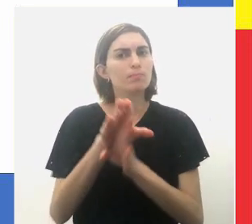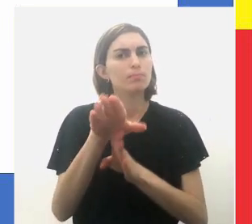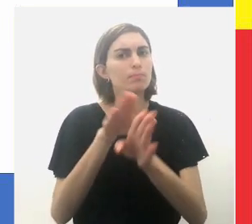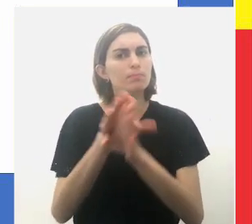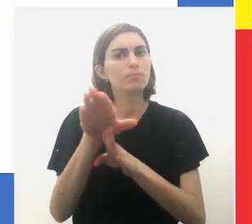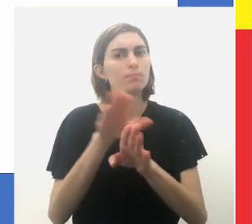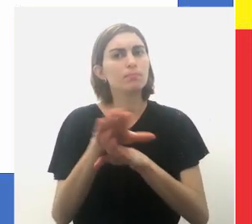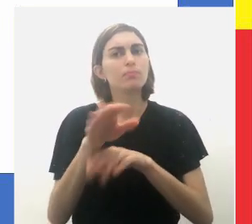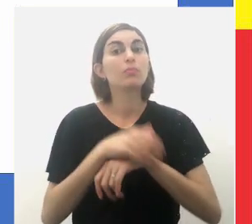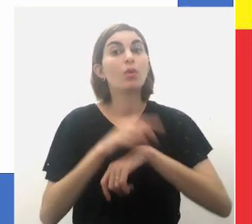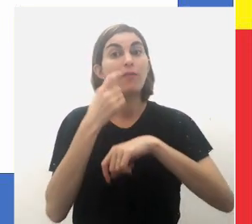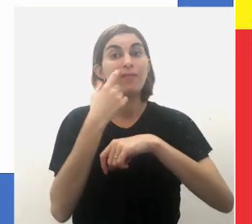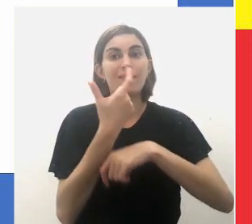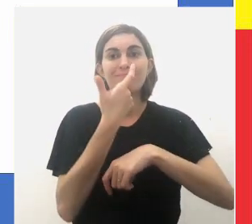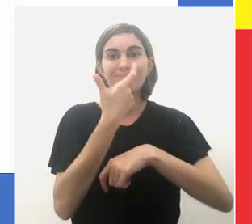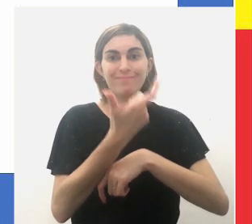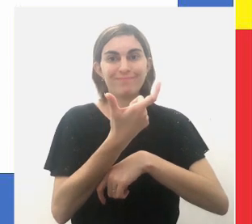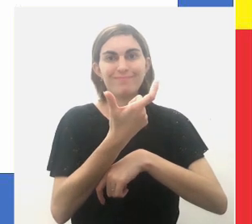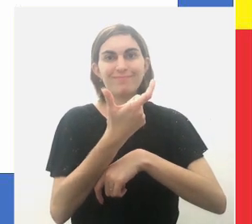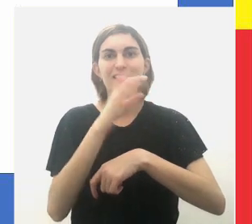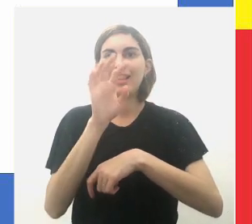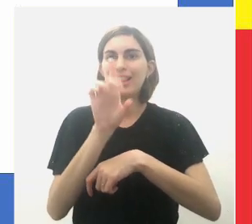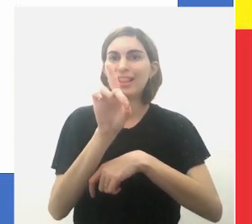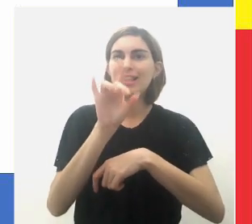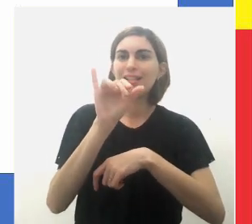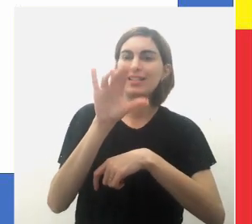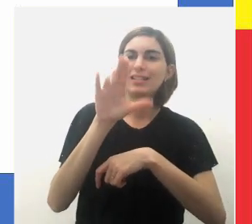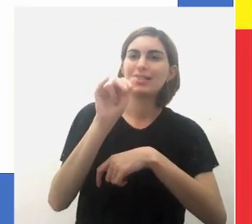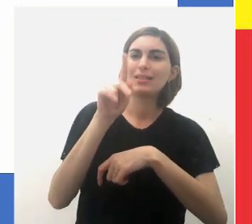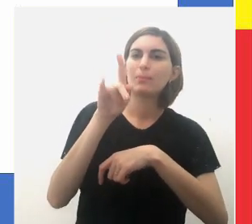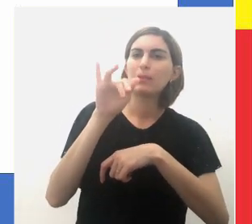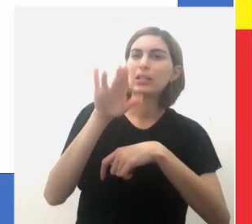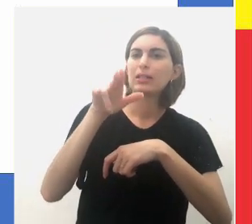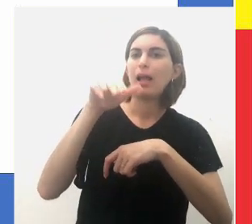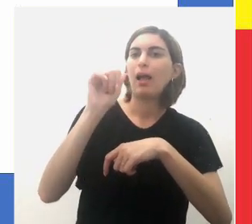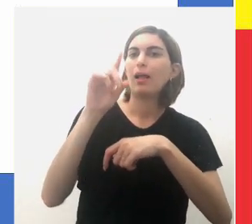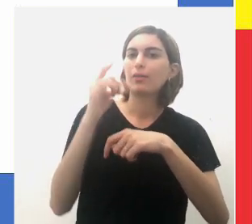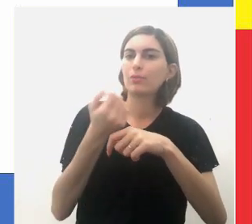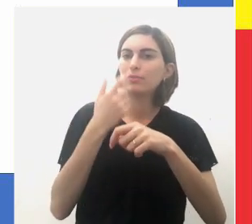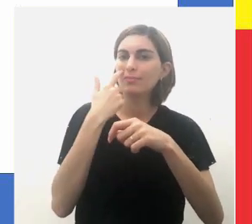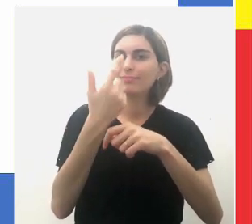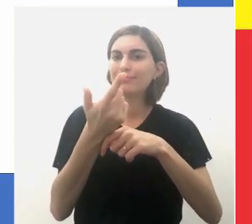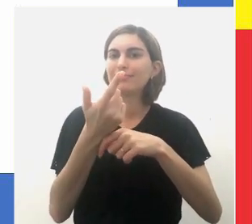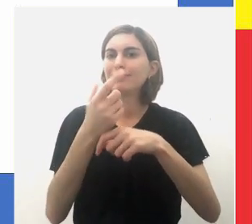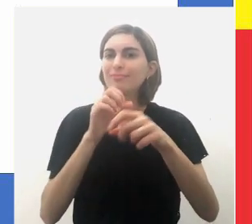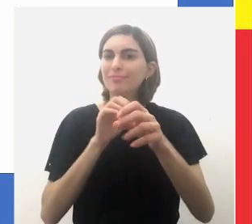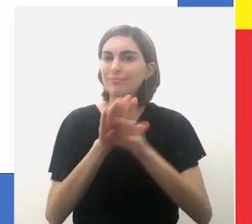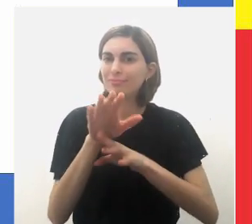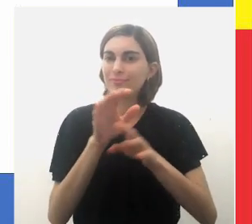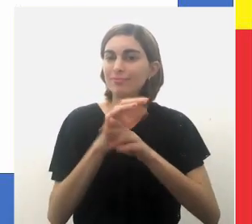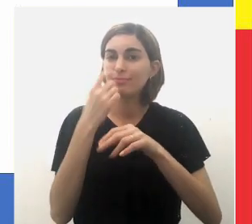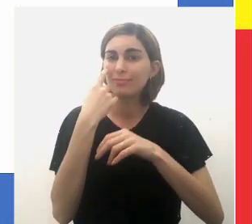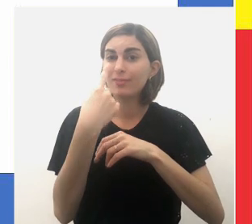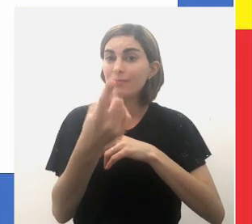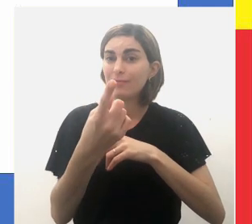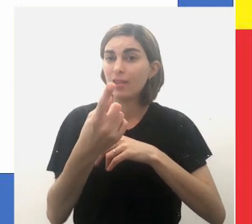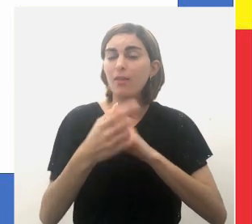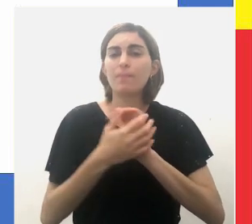disciplinados, não é o termo, olha, saca só, prezados e prezadas, aí que está me vendo, Educa PS,